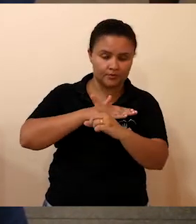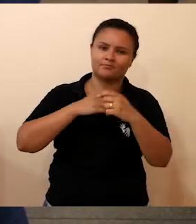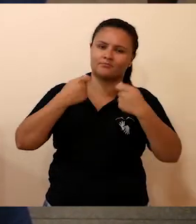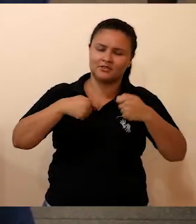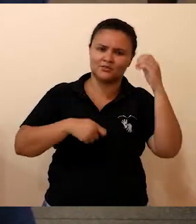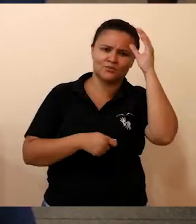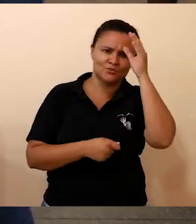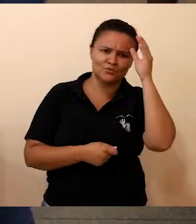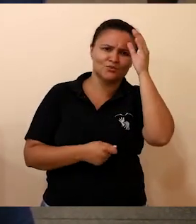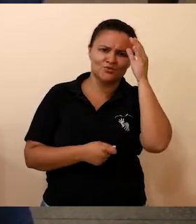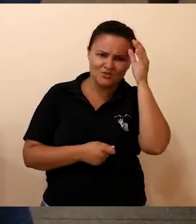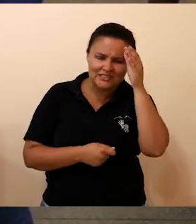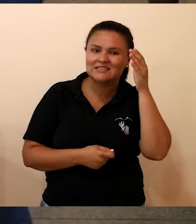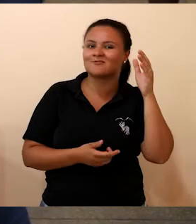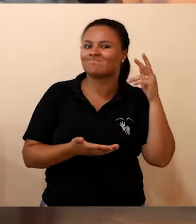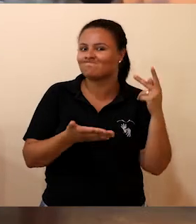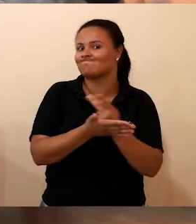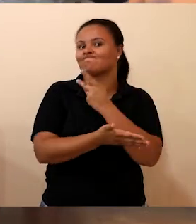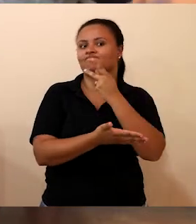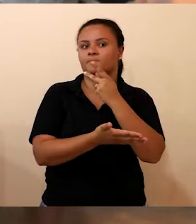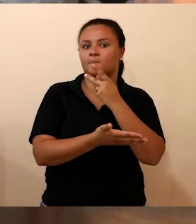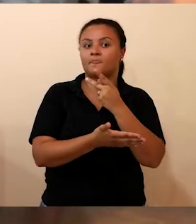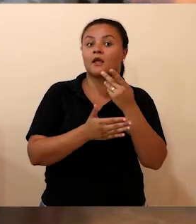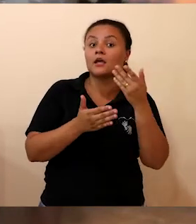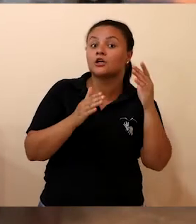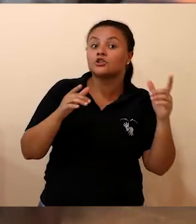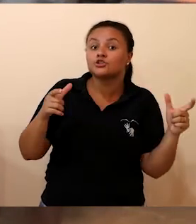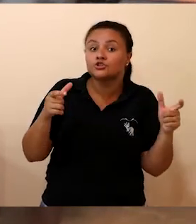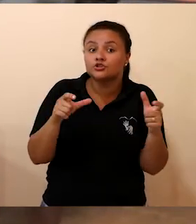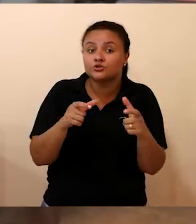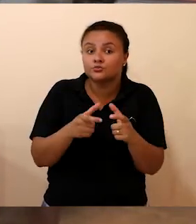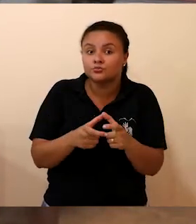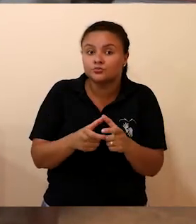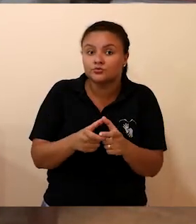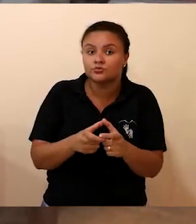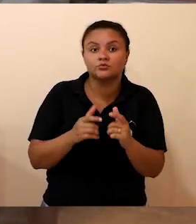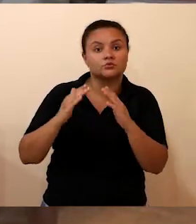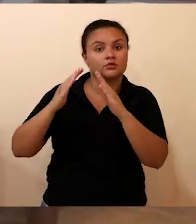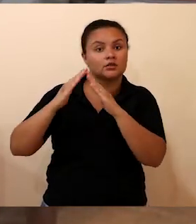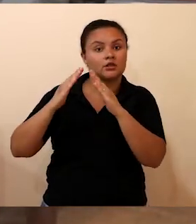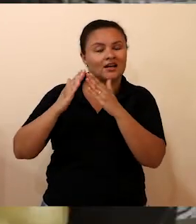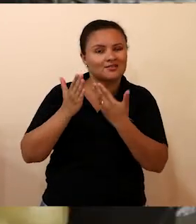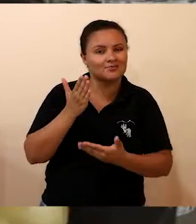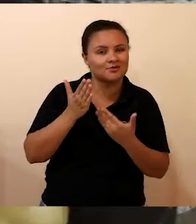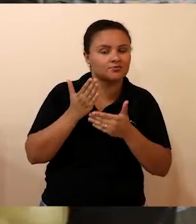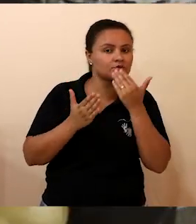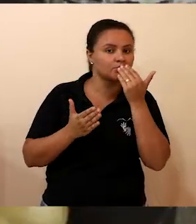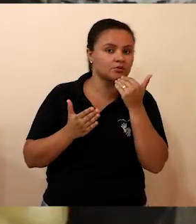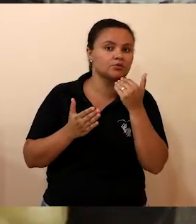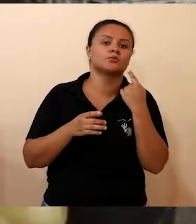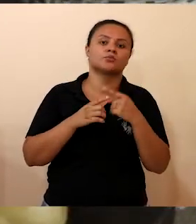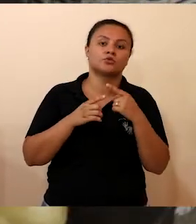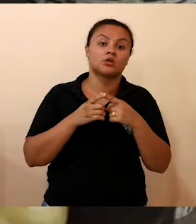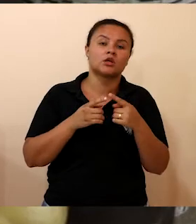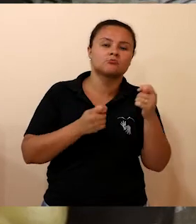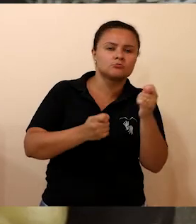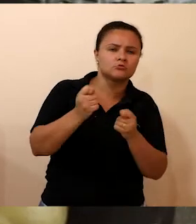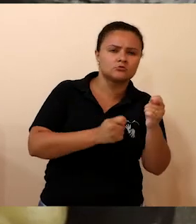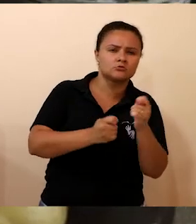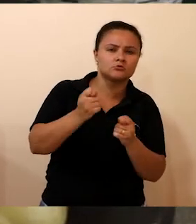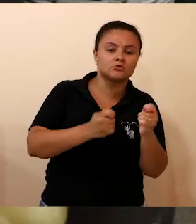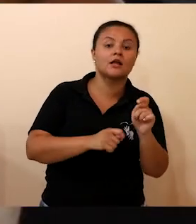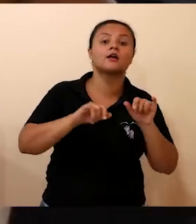quanto isso atinge. Reduzir o desperdício em casa e planejar as compras é um bom caminho, porque o impacto econômico afeta o orçamento